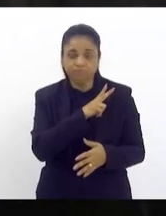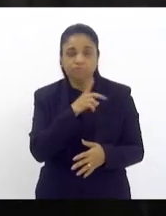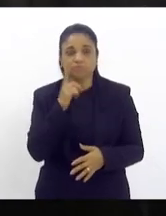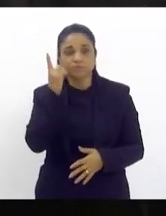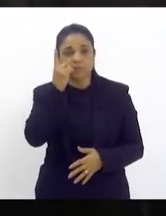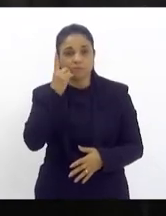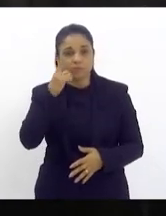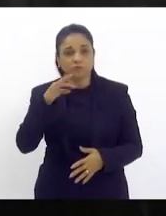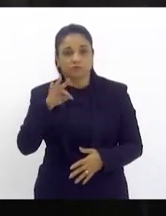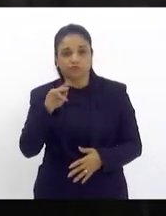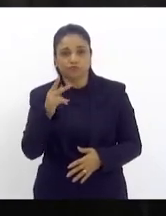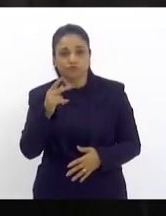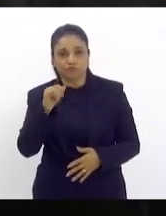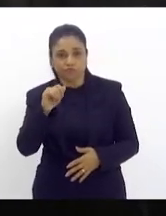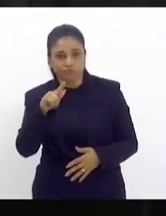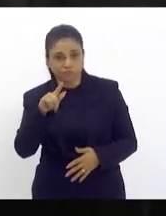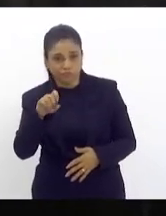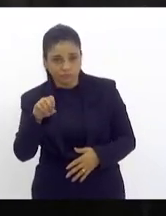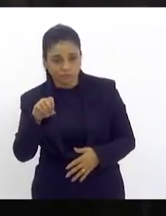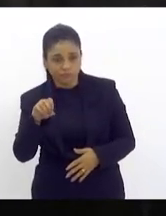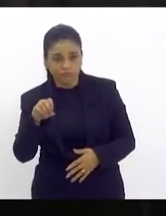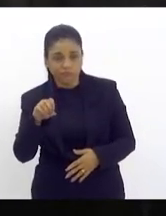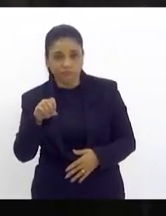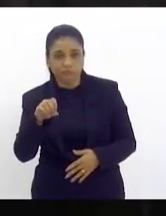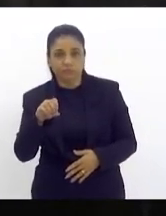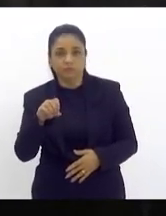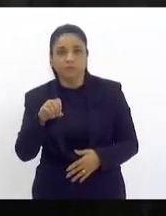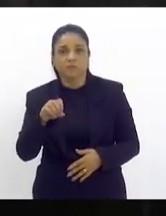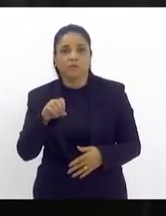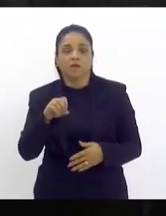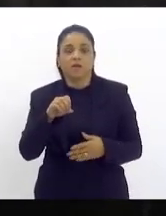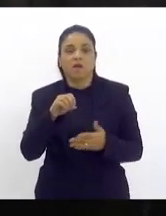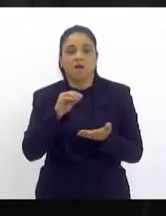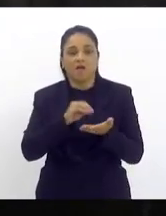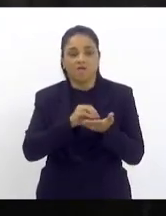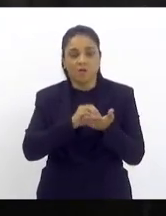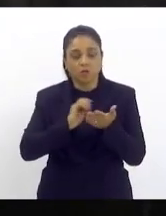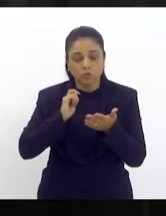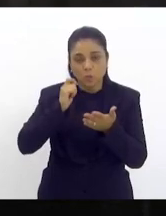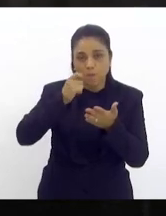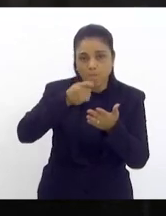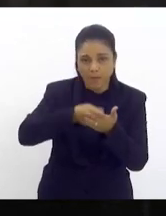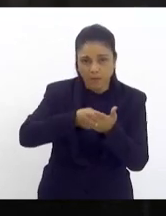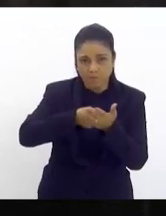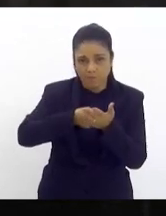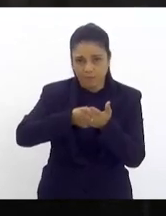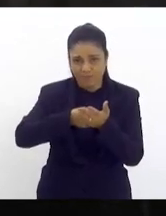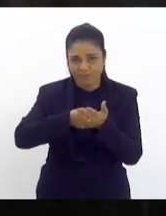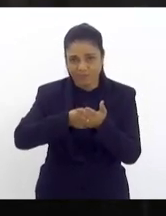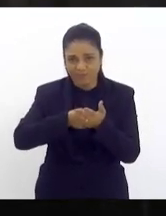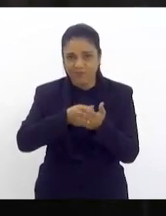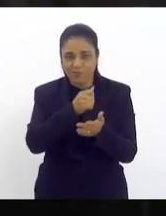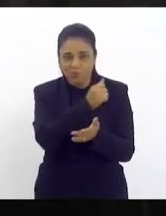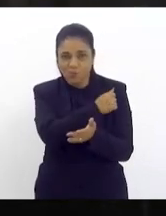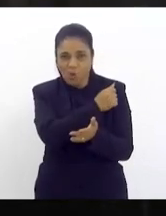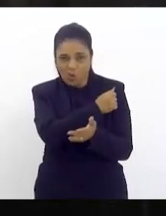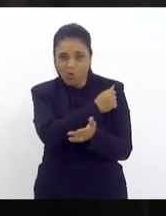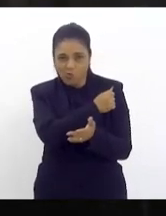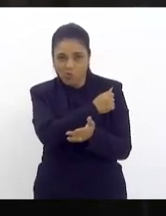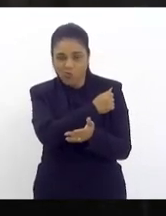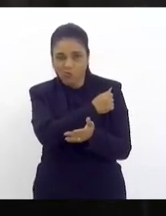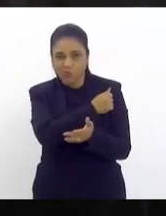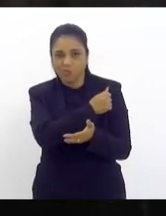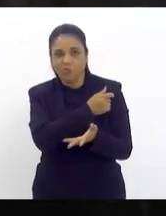com a questão da inadimplência que tira hoje muito da